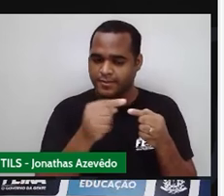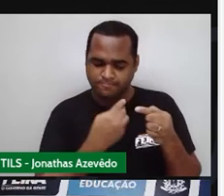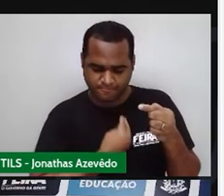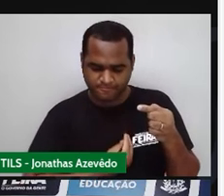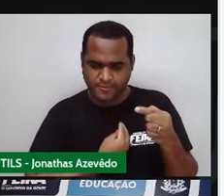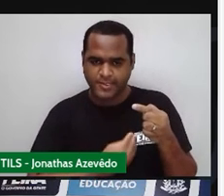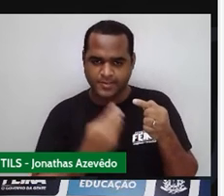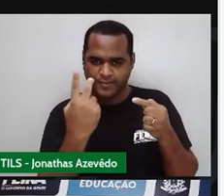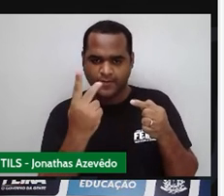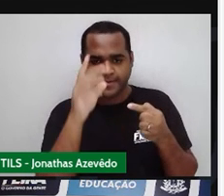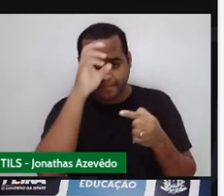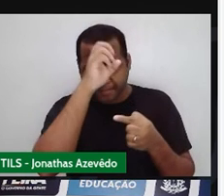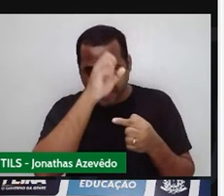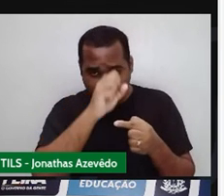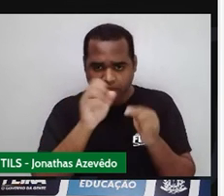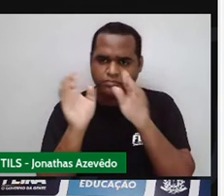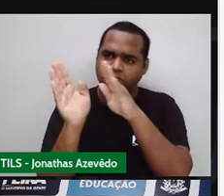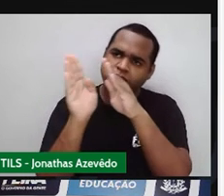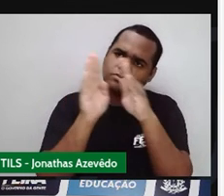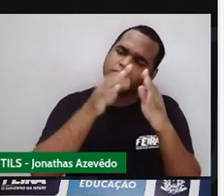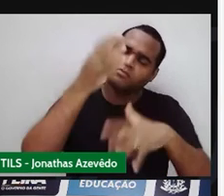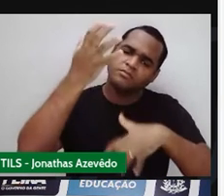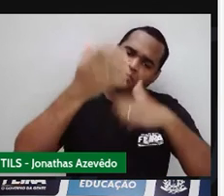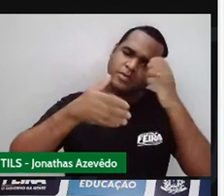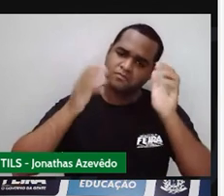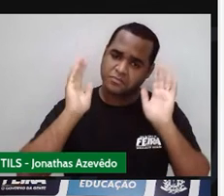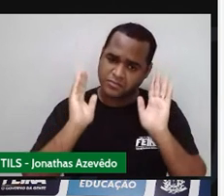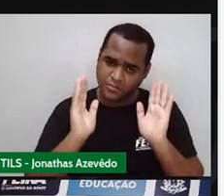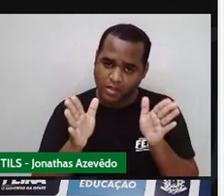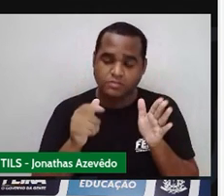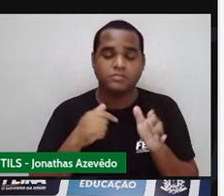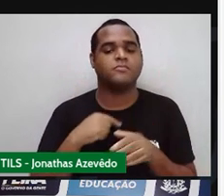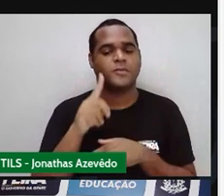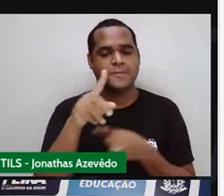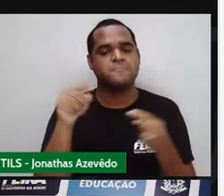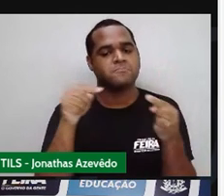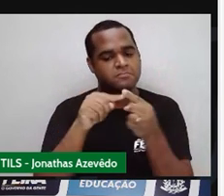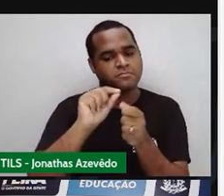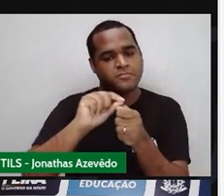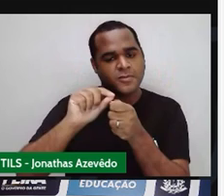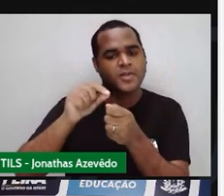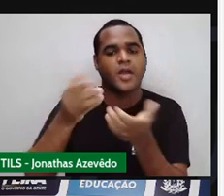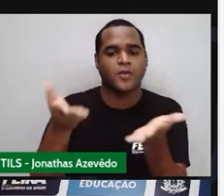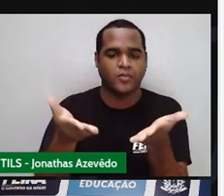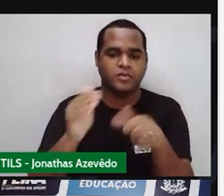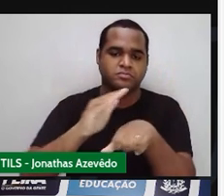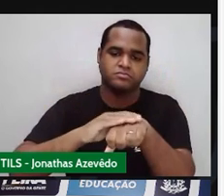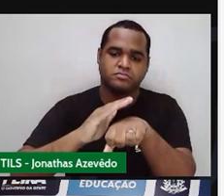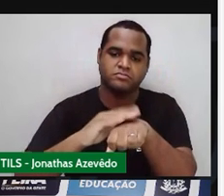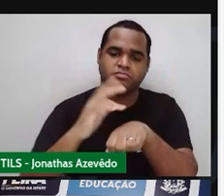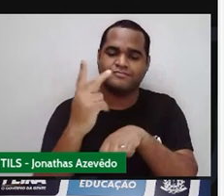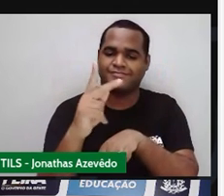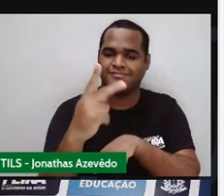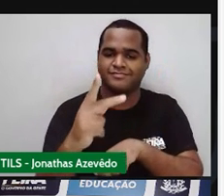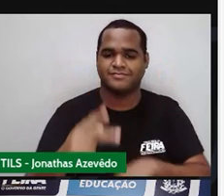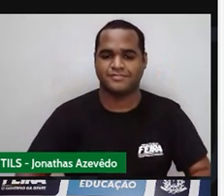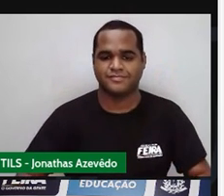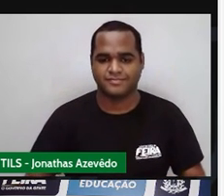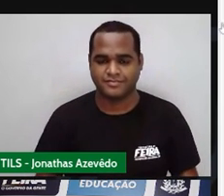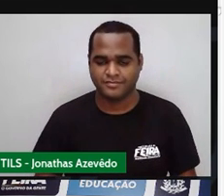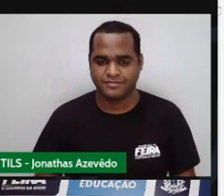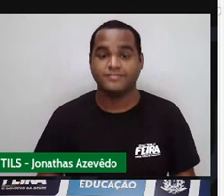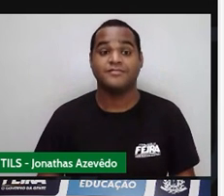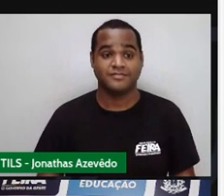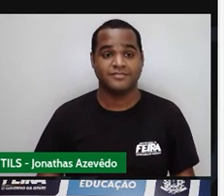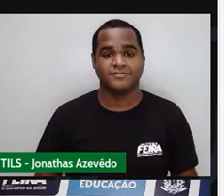a gente acabou de ver aqui na nossa aula, tá? Então a gente vai ver, tá logo